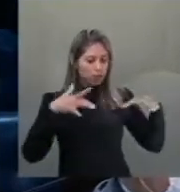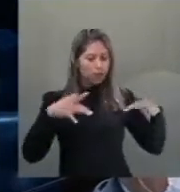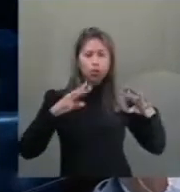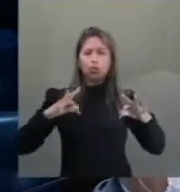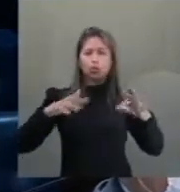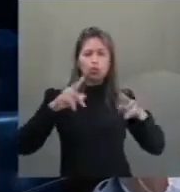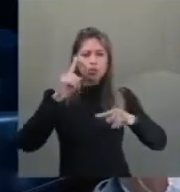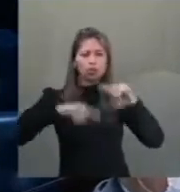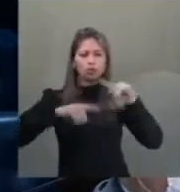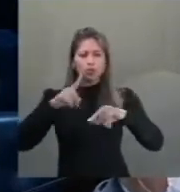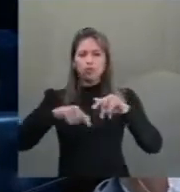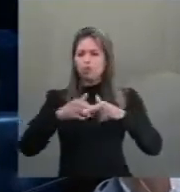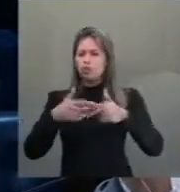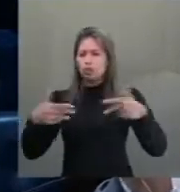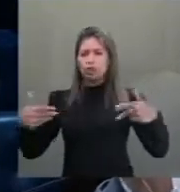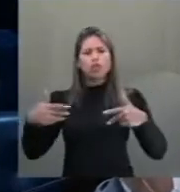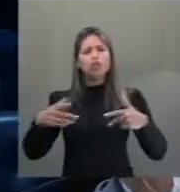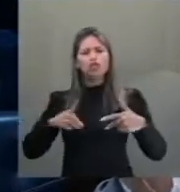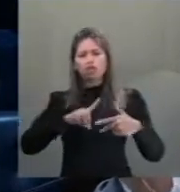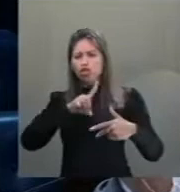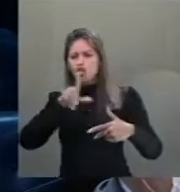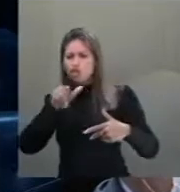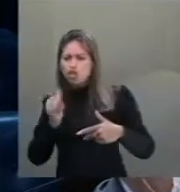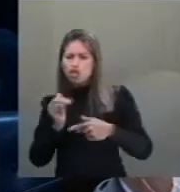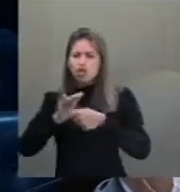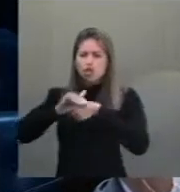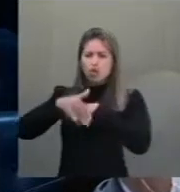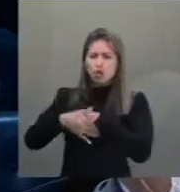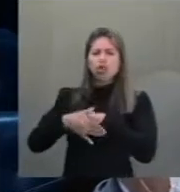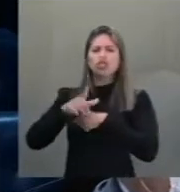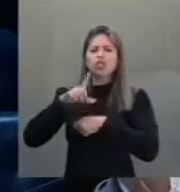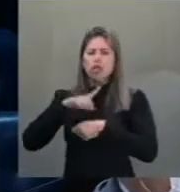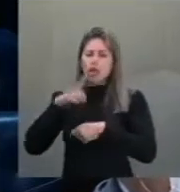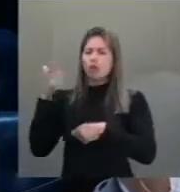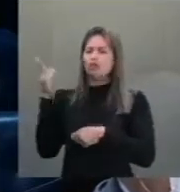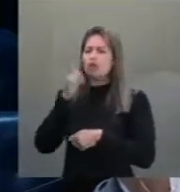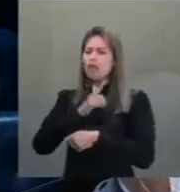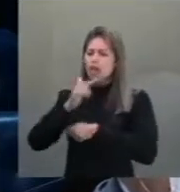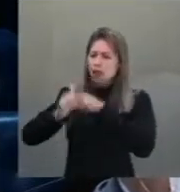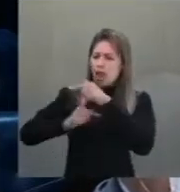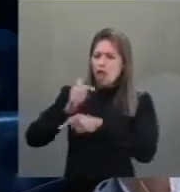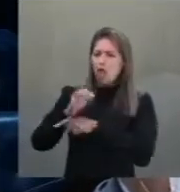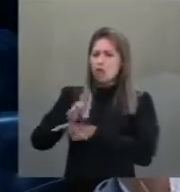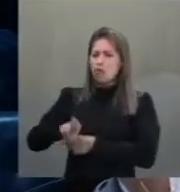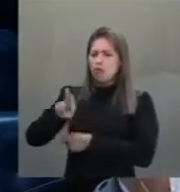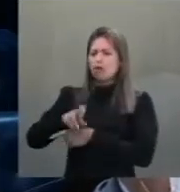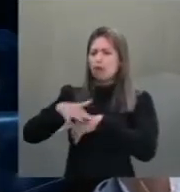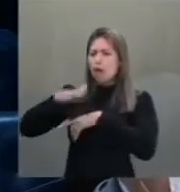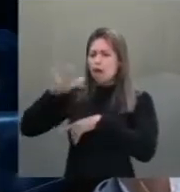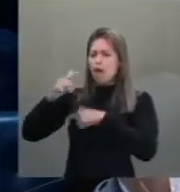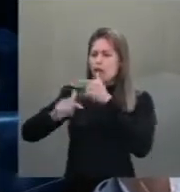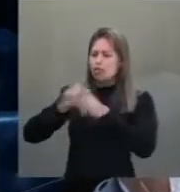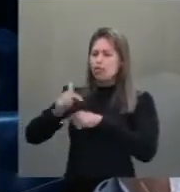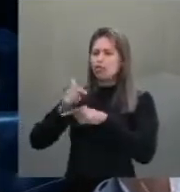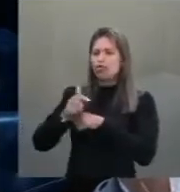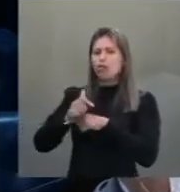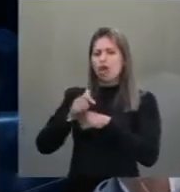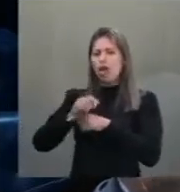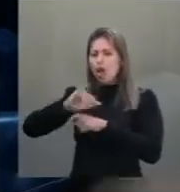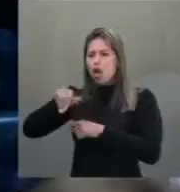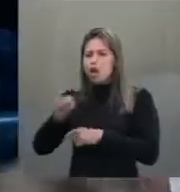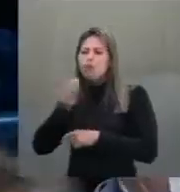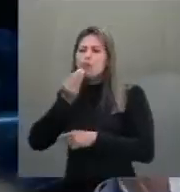uso mais diário, mais diuturno, em que a gente vai poder interagir muito mais, gerar muito mais emprego, gerar muito mais oportunidades